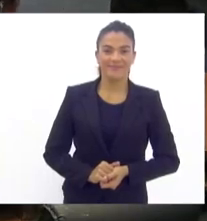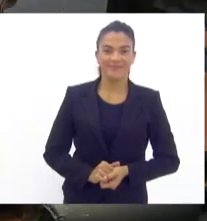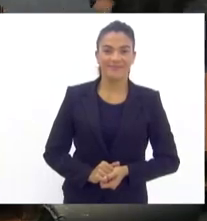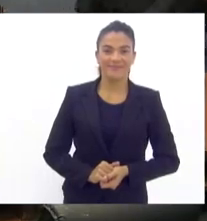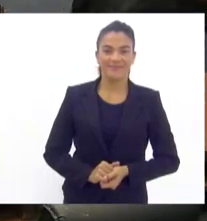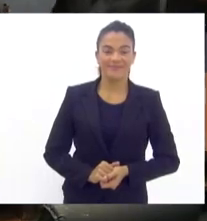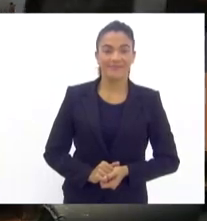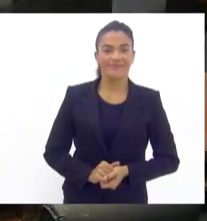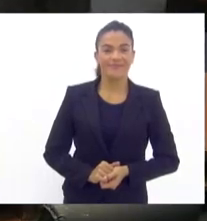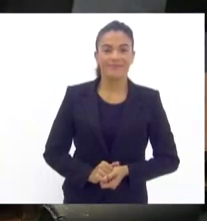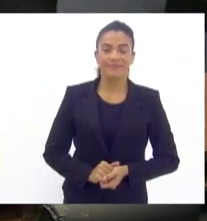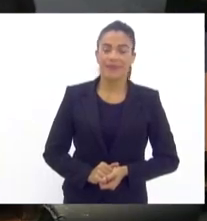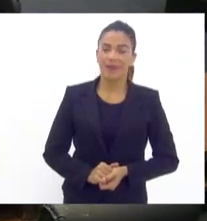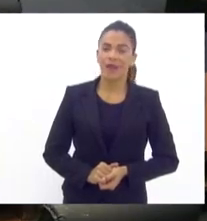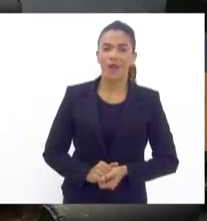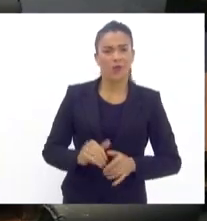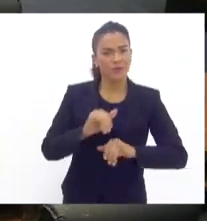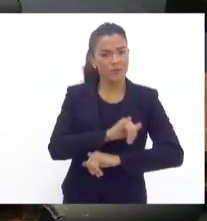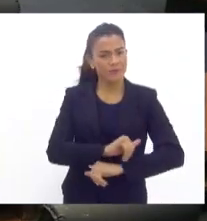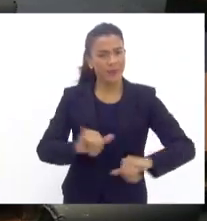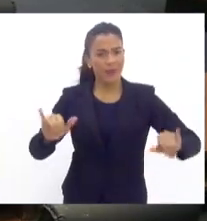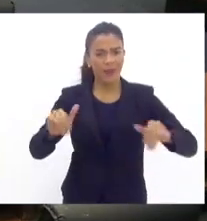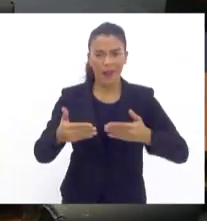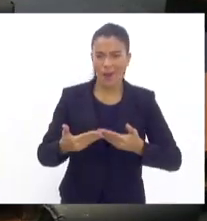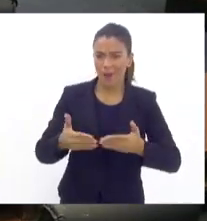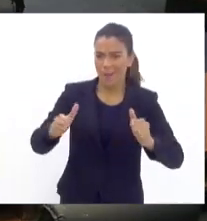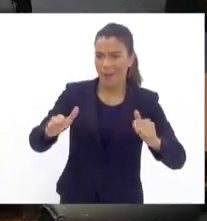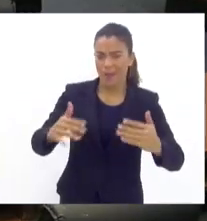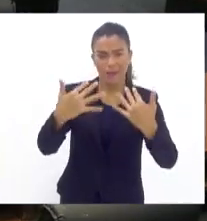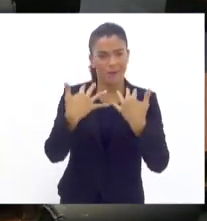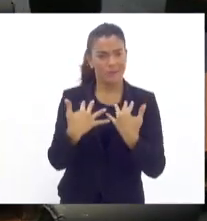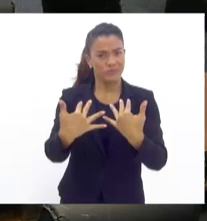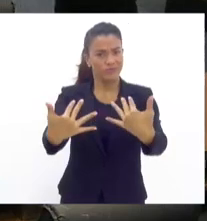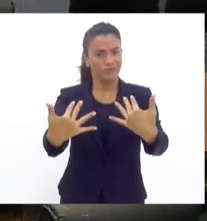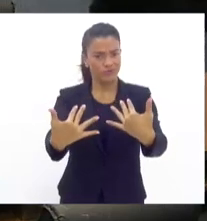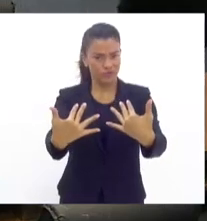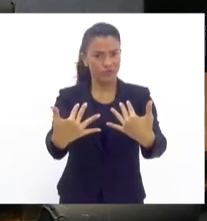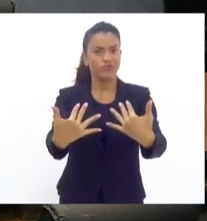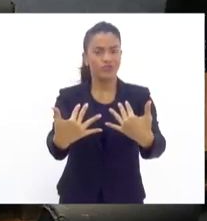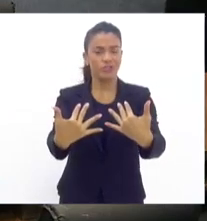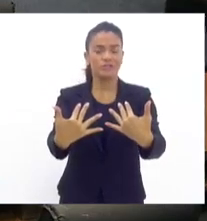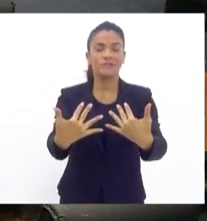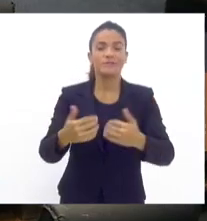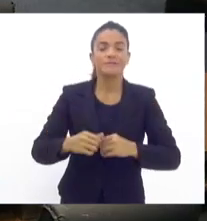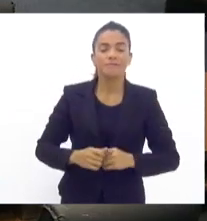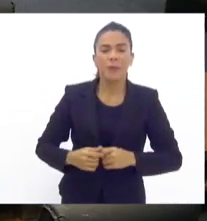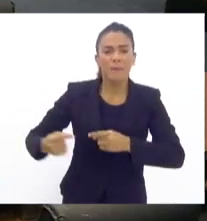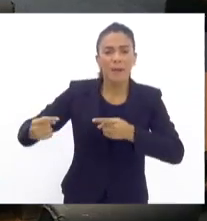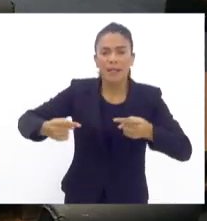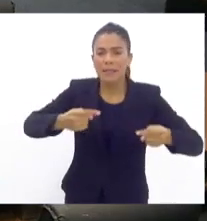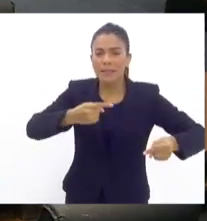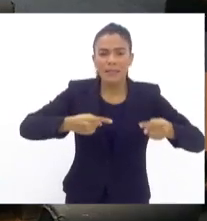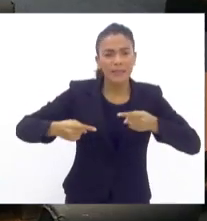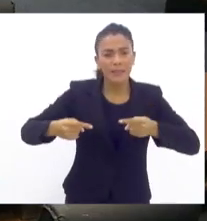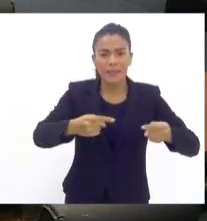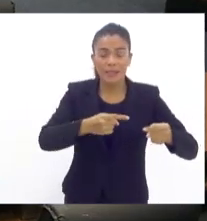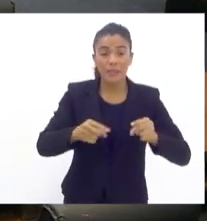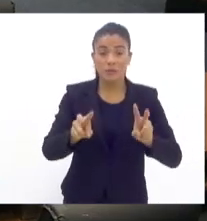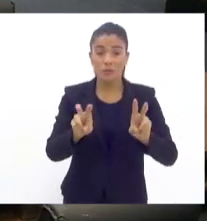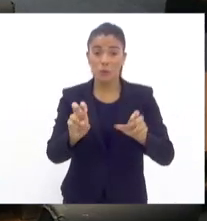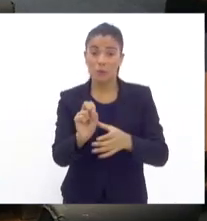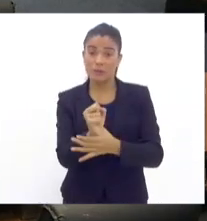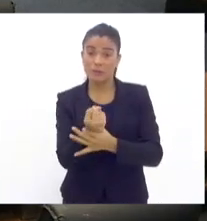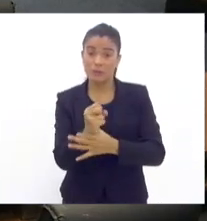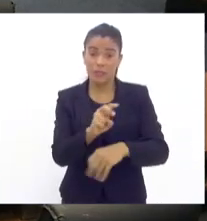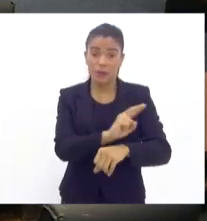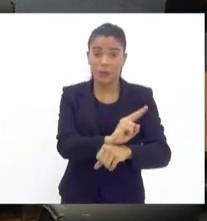Declaro abertos os trabalhos da audiência pública para debater sobre a segurança,